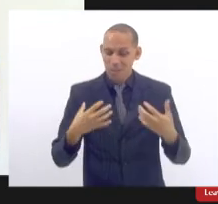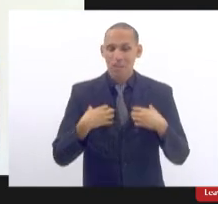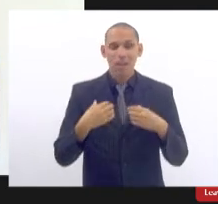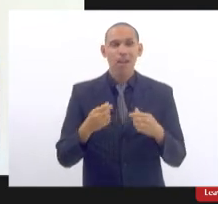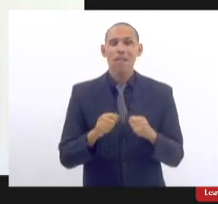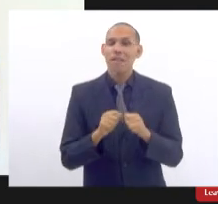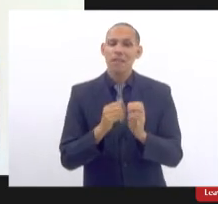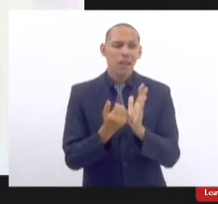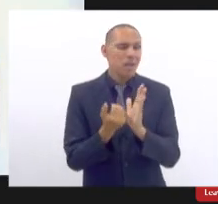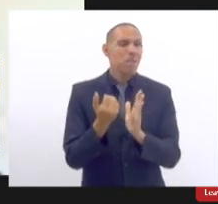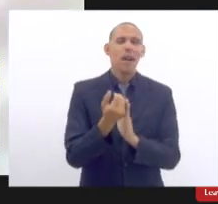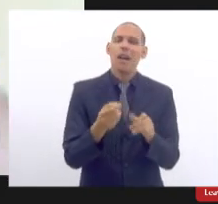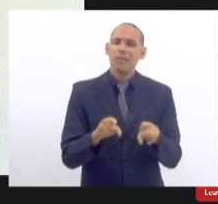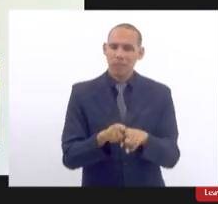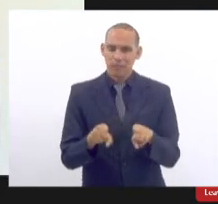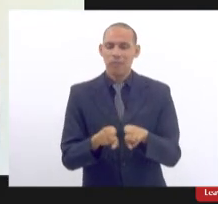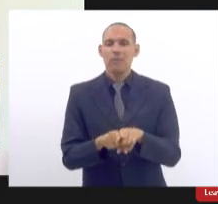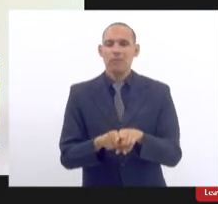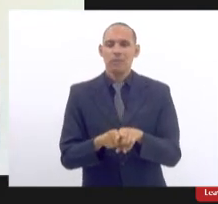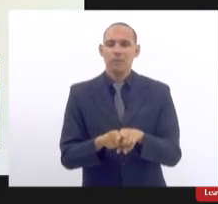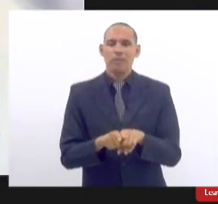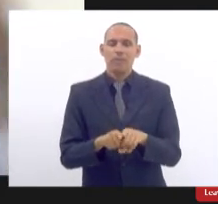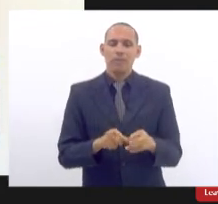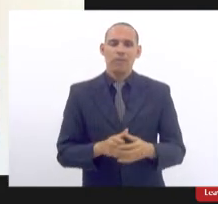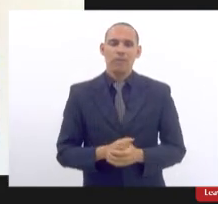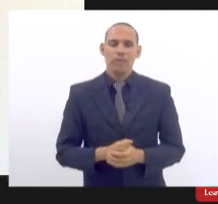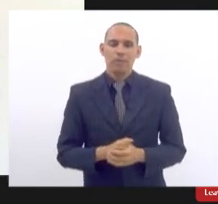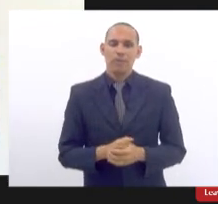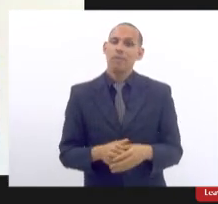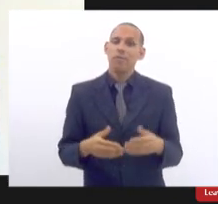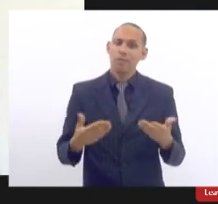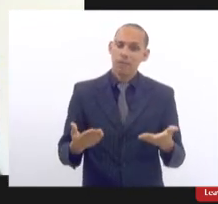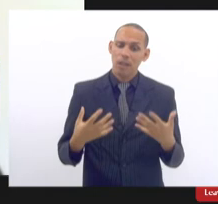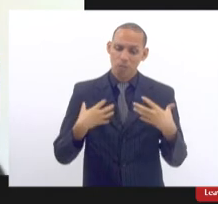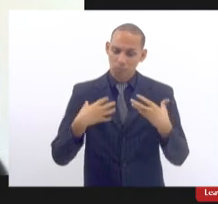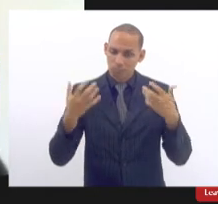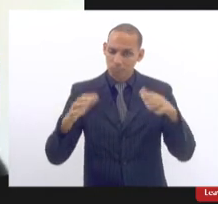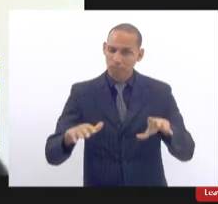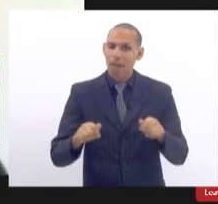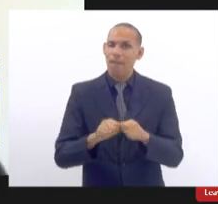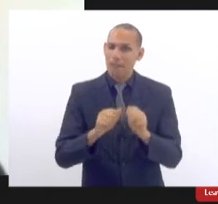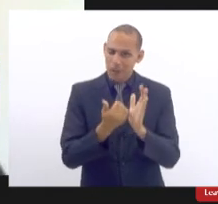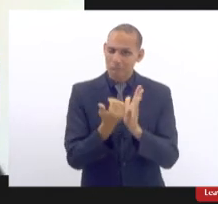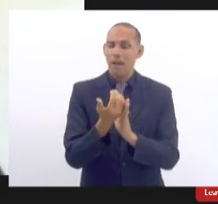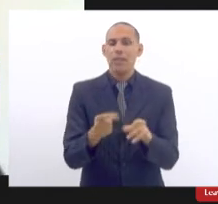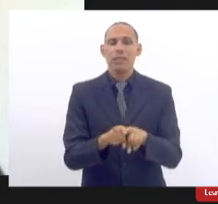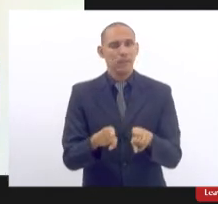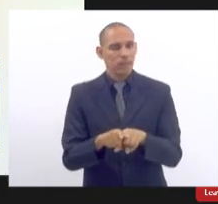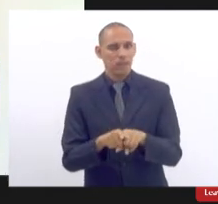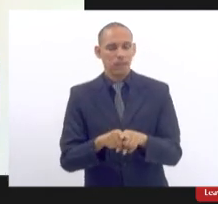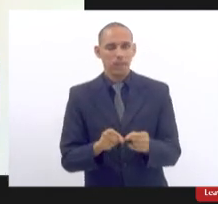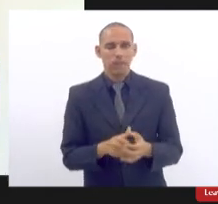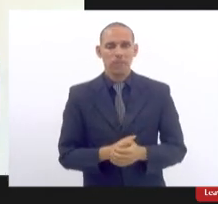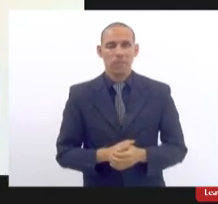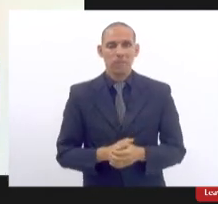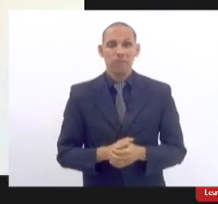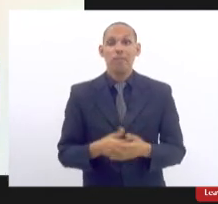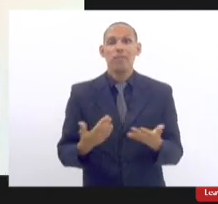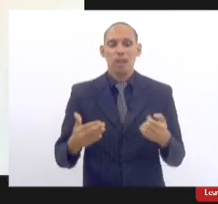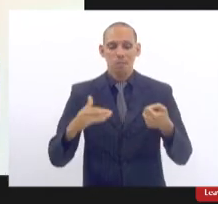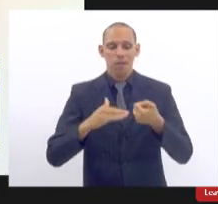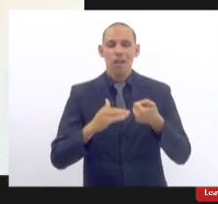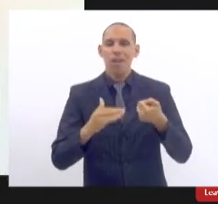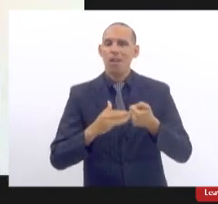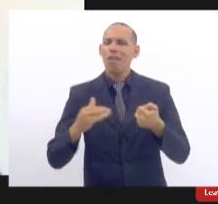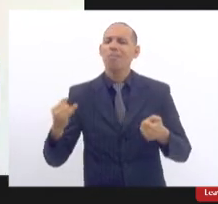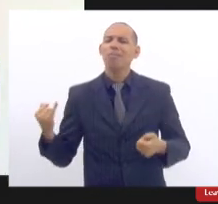mamário tá se faz mais implante mamário vai fazer mais explantes mamários também então um banco de dados